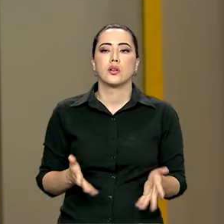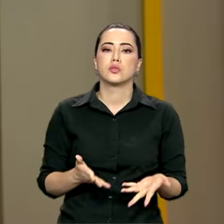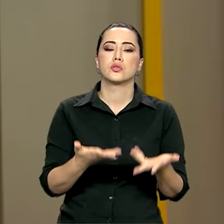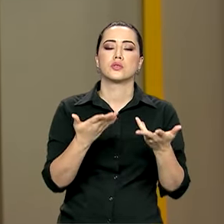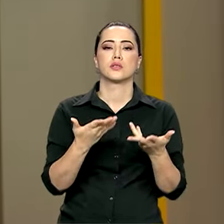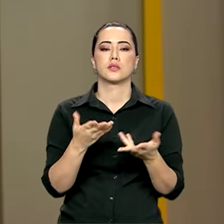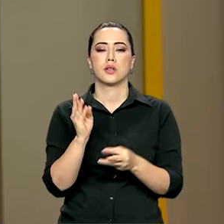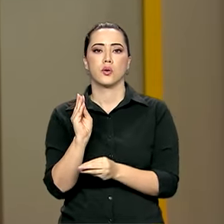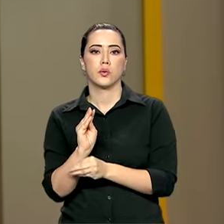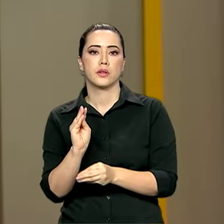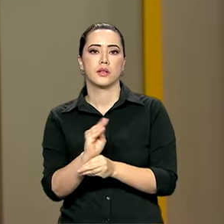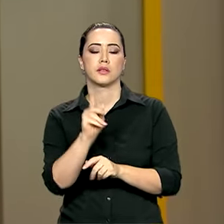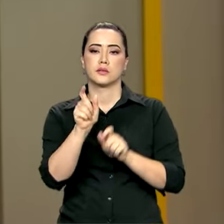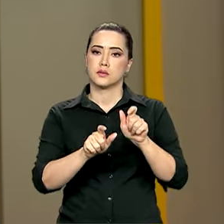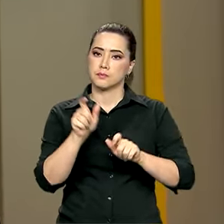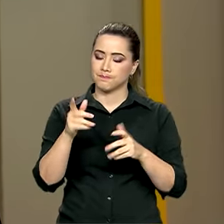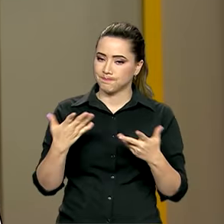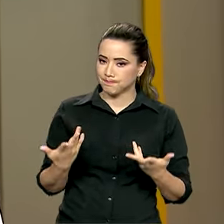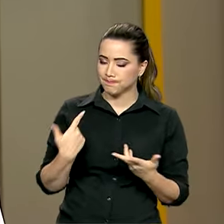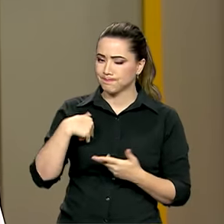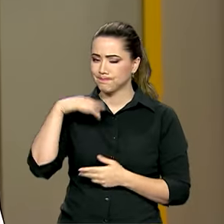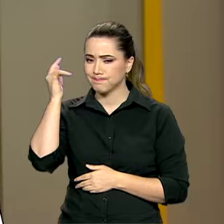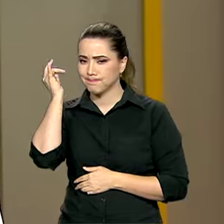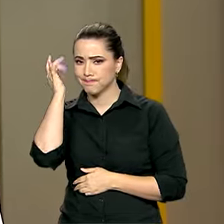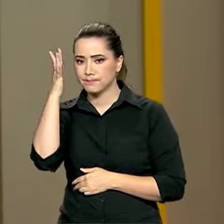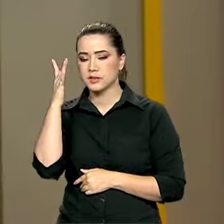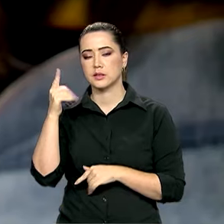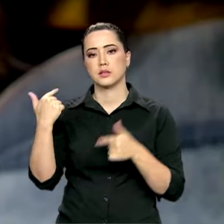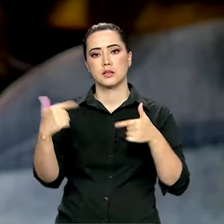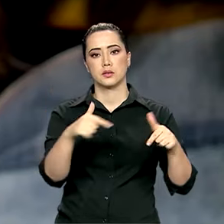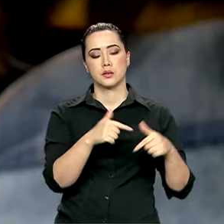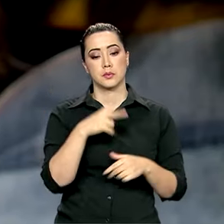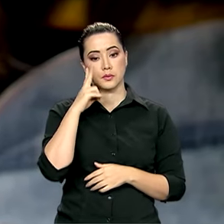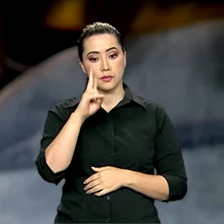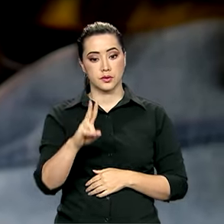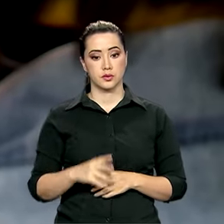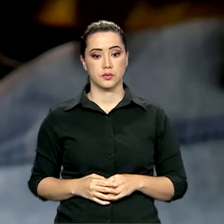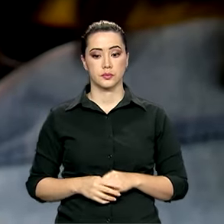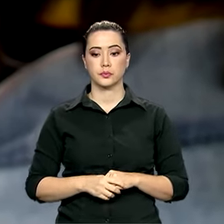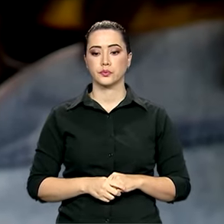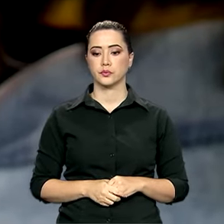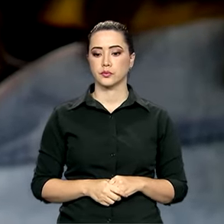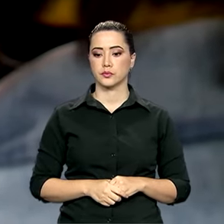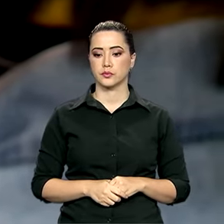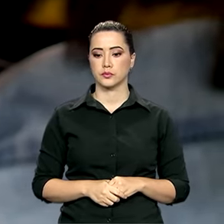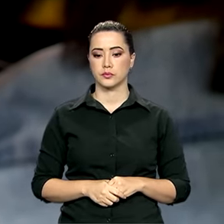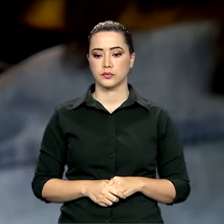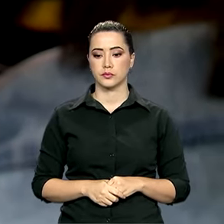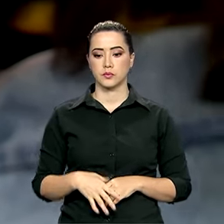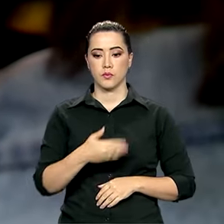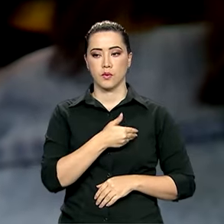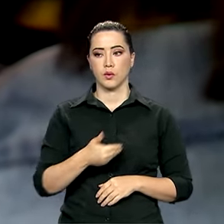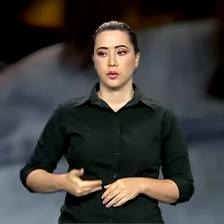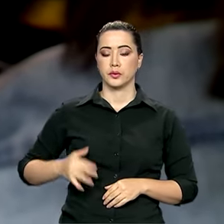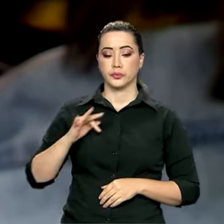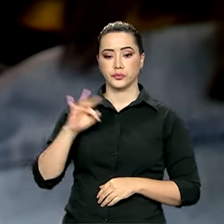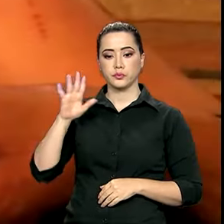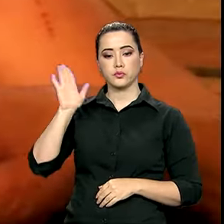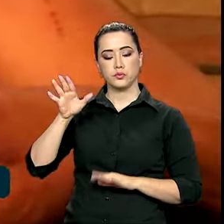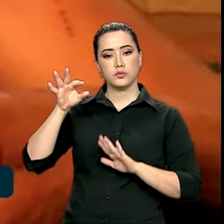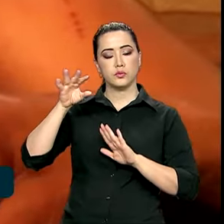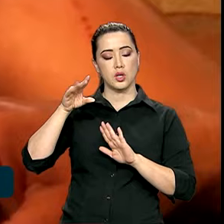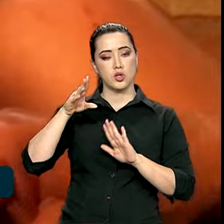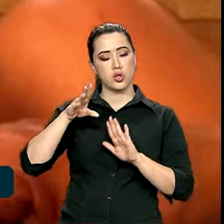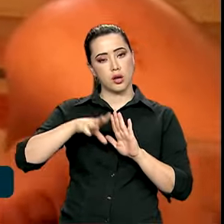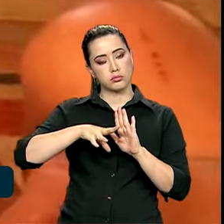o atendimento ao público e facilitar a prestação de contas. Olha só. O governo federal já digitalizou